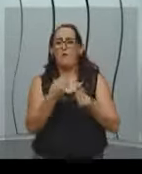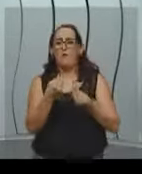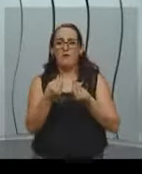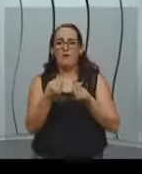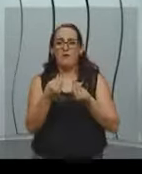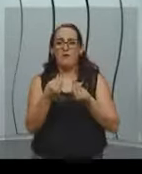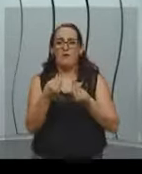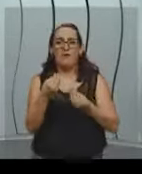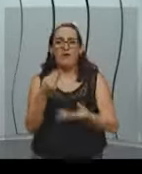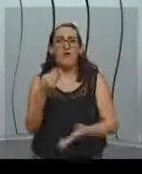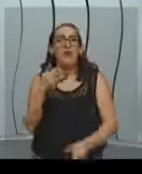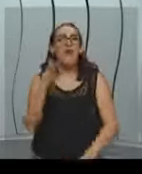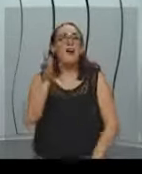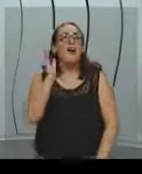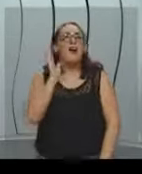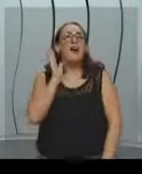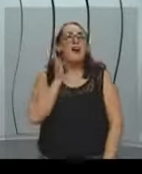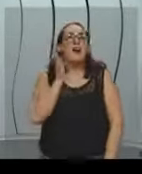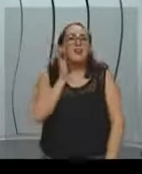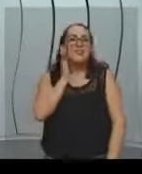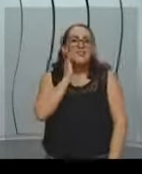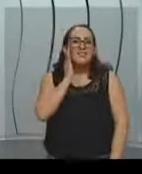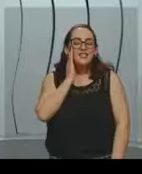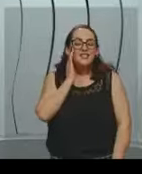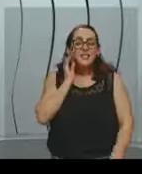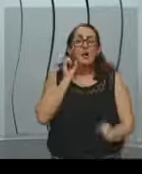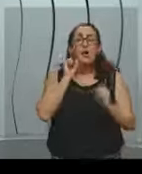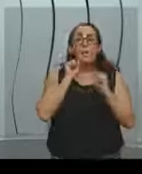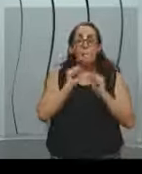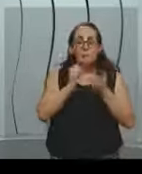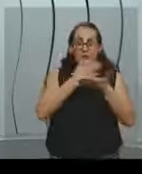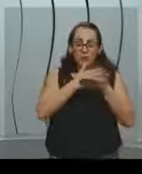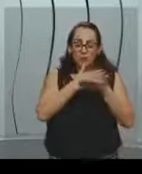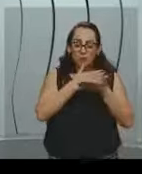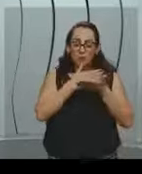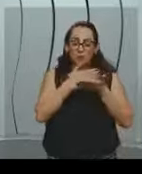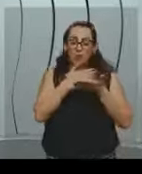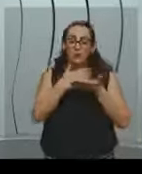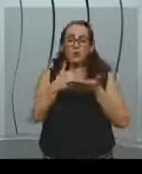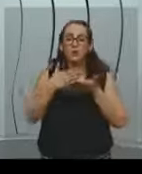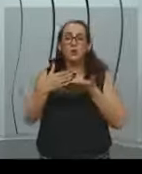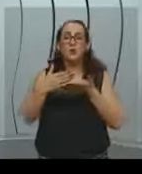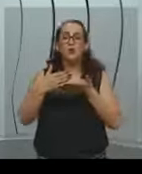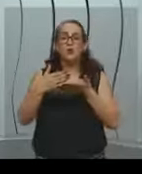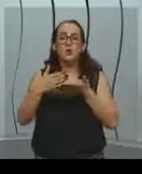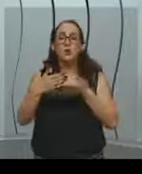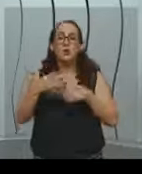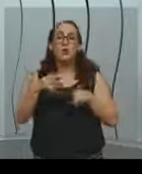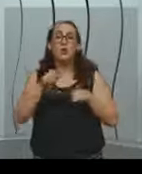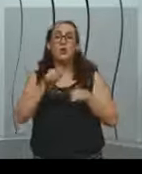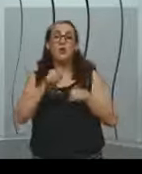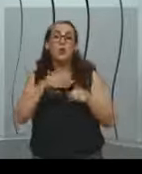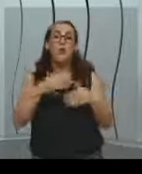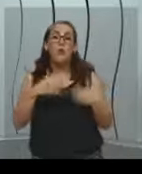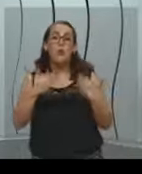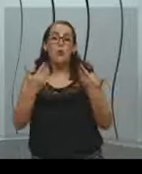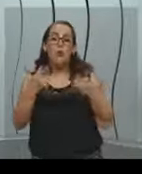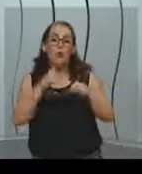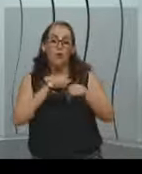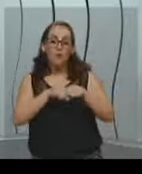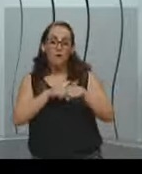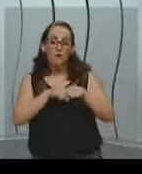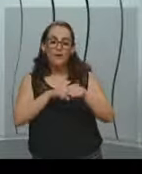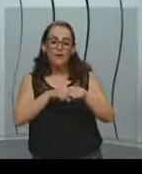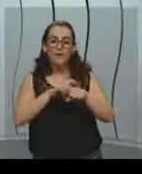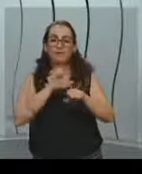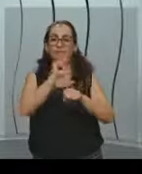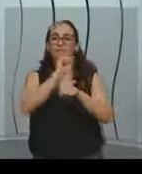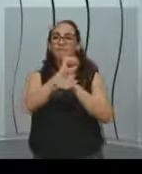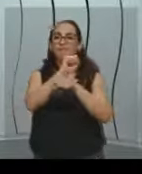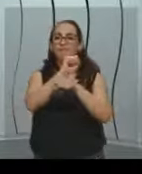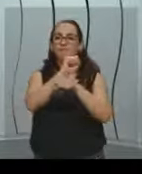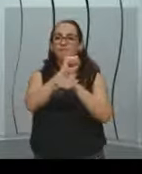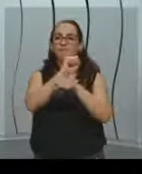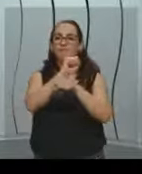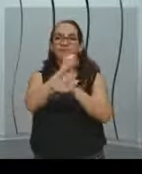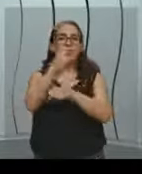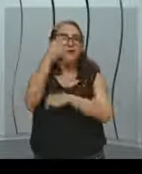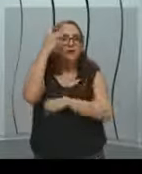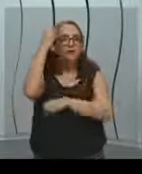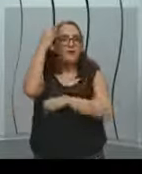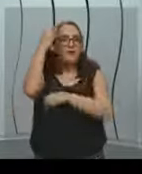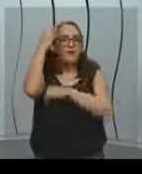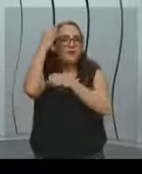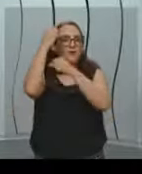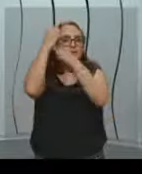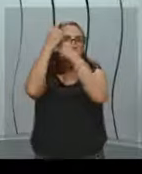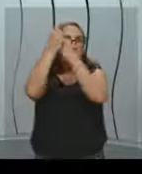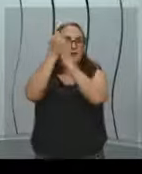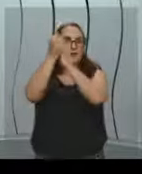retomar aquela filmagem a partir do ponto de onde ele parou. Pronto. Boom! Na mente. A mente se